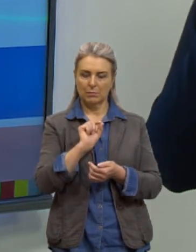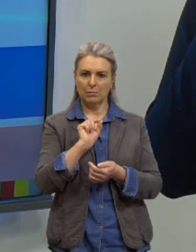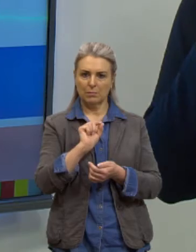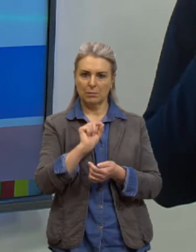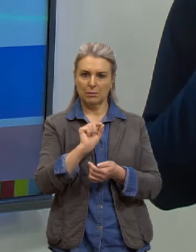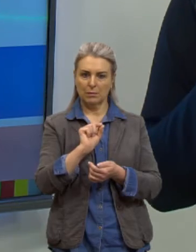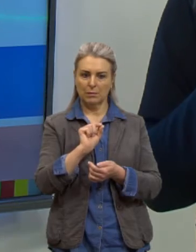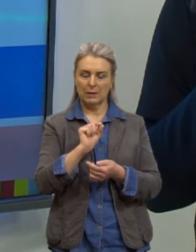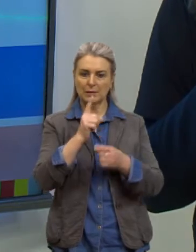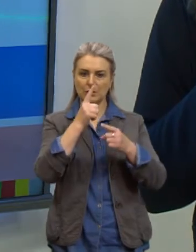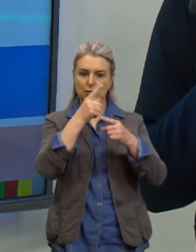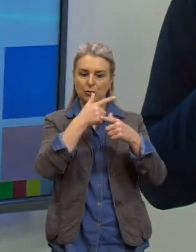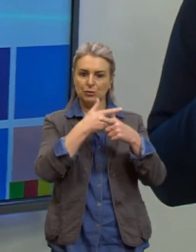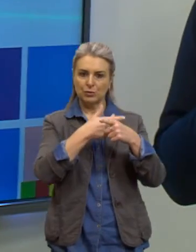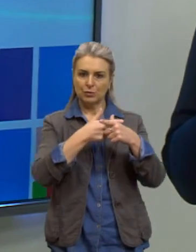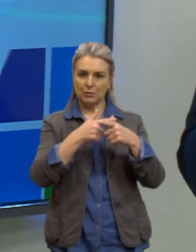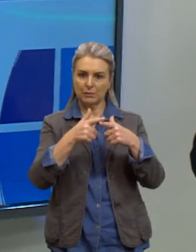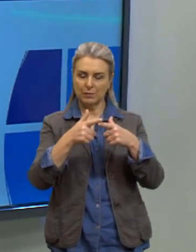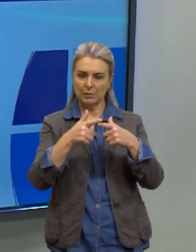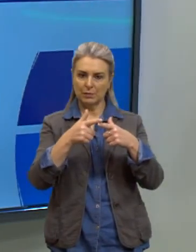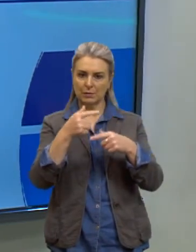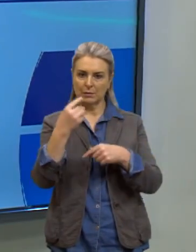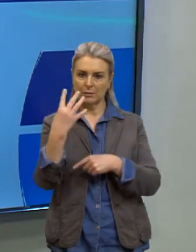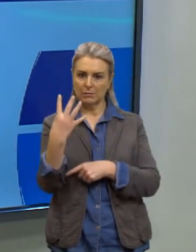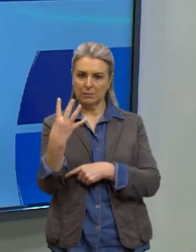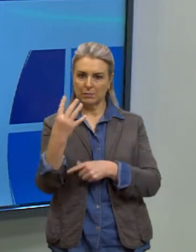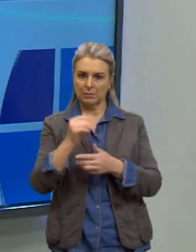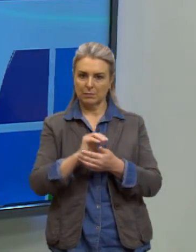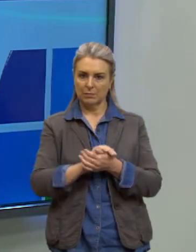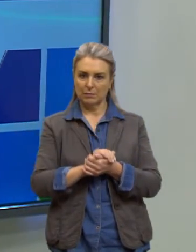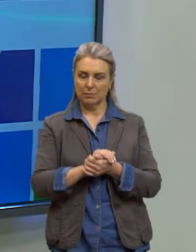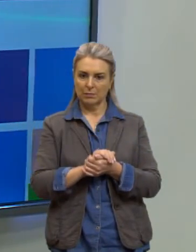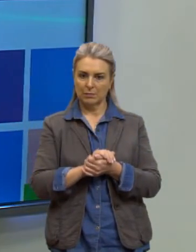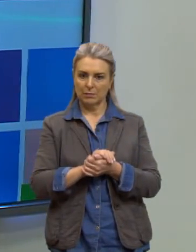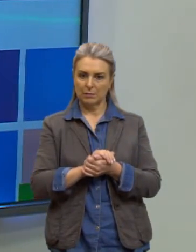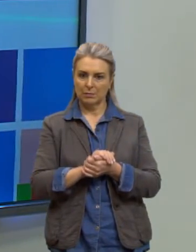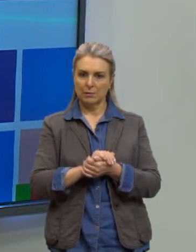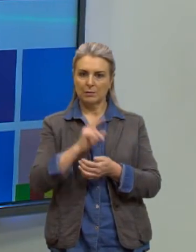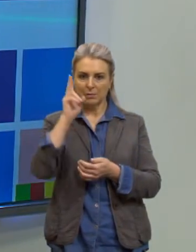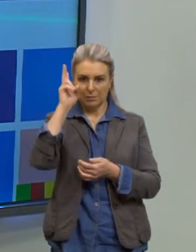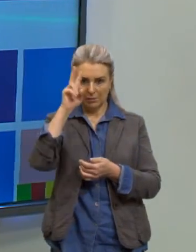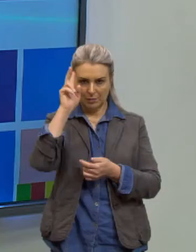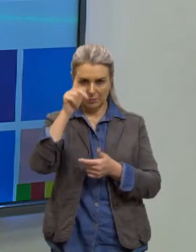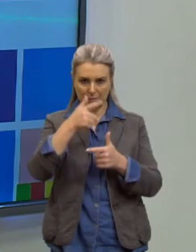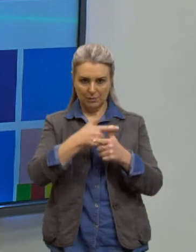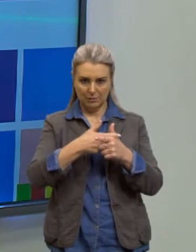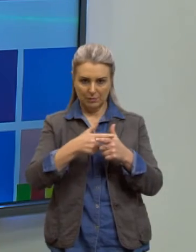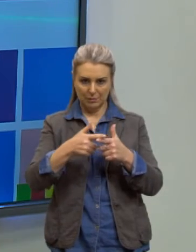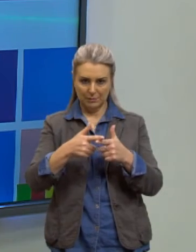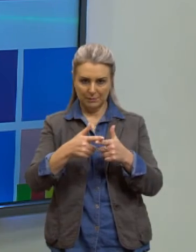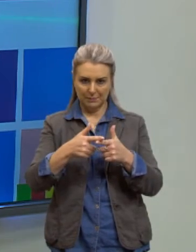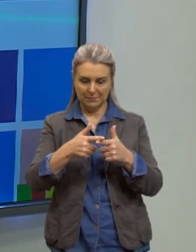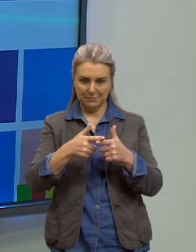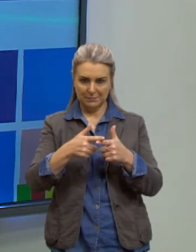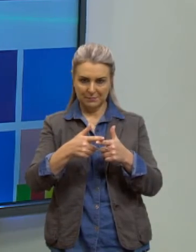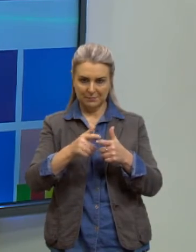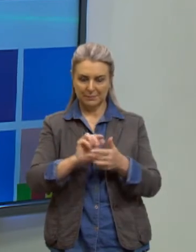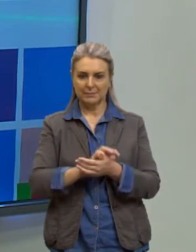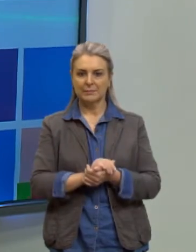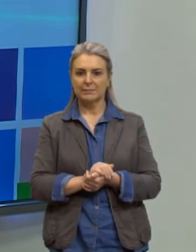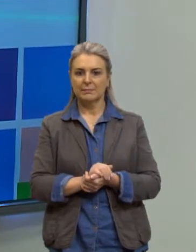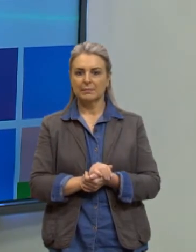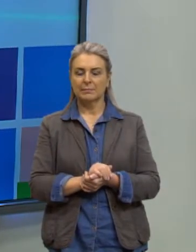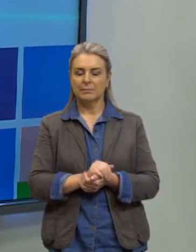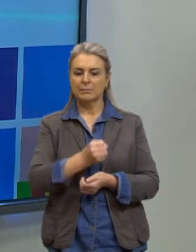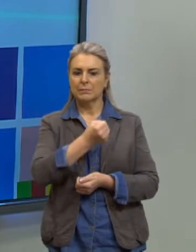divisíveis por quatro então vamos lá recuperar os critérios de divisibilidade que nós estudamos quando é que